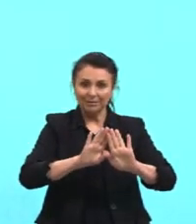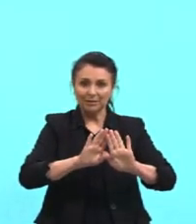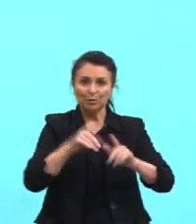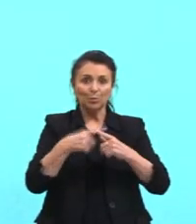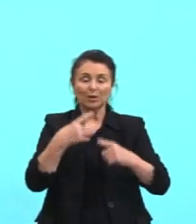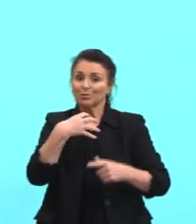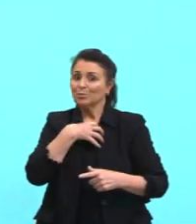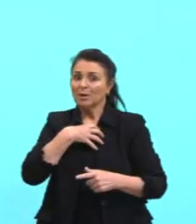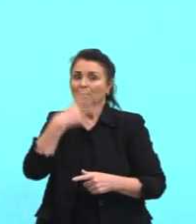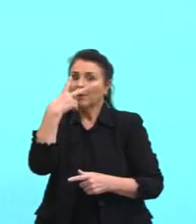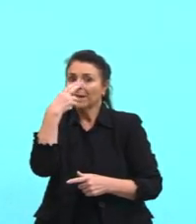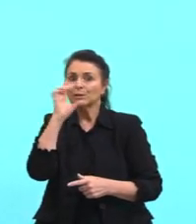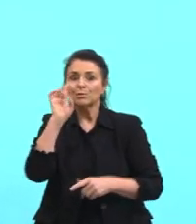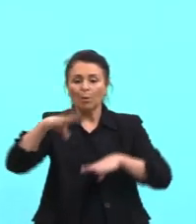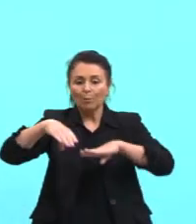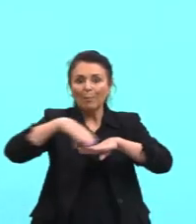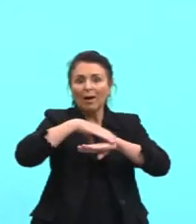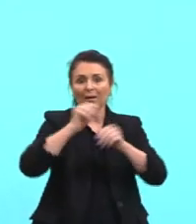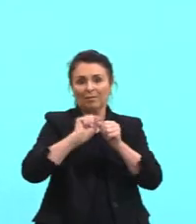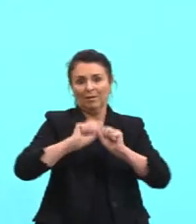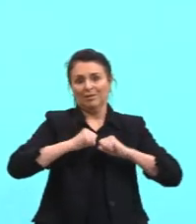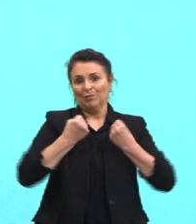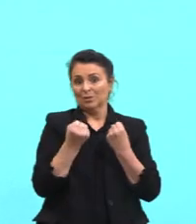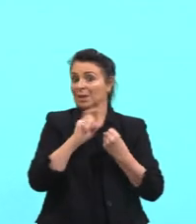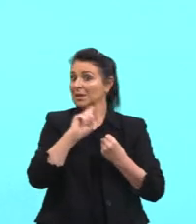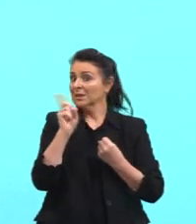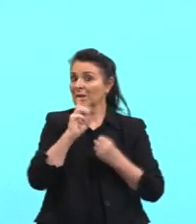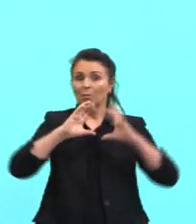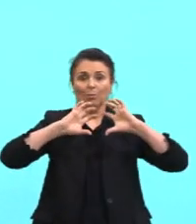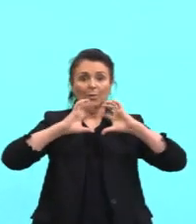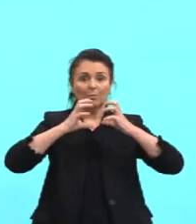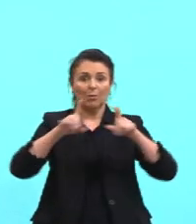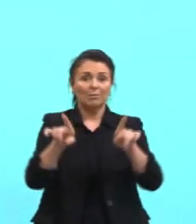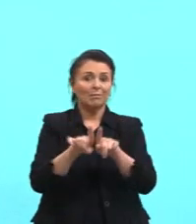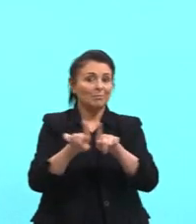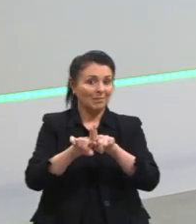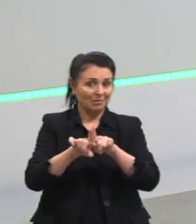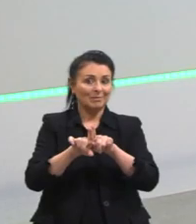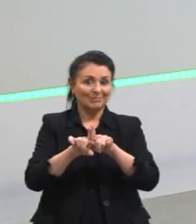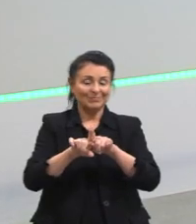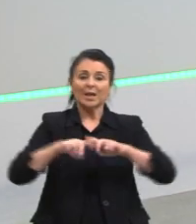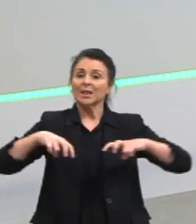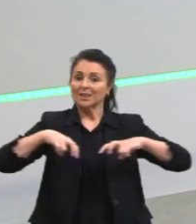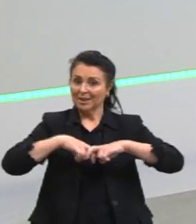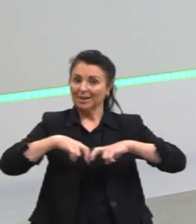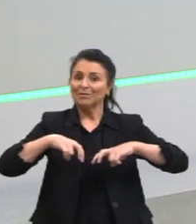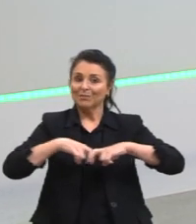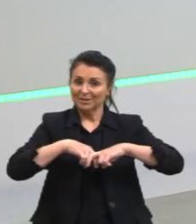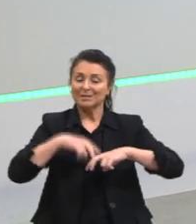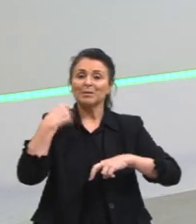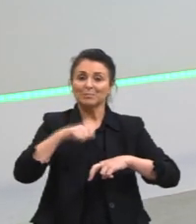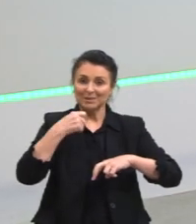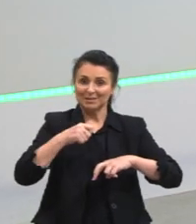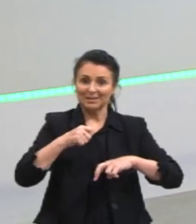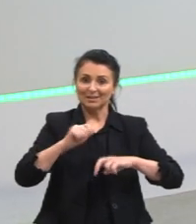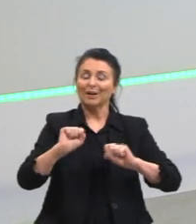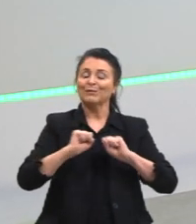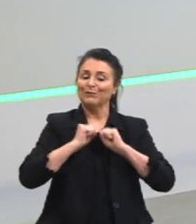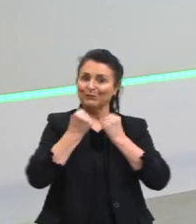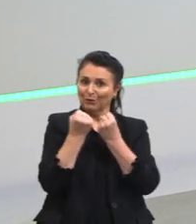que a bola vai, né? Mas, sim, para a física, a gente precisa que haja uma força